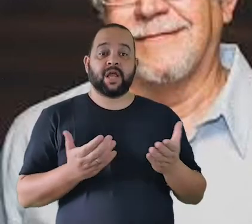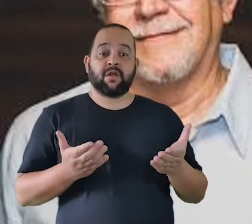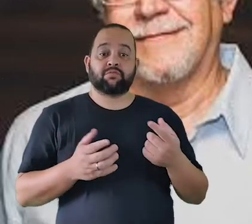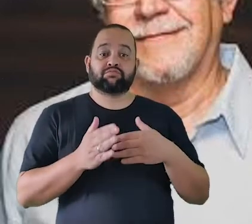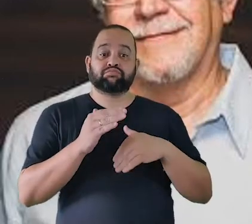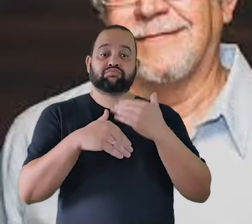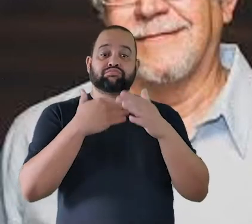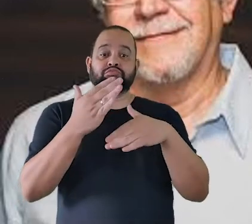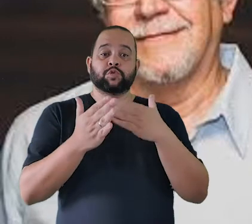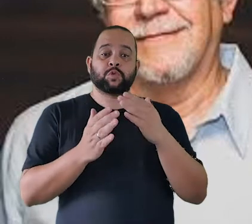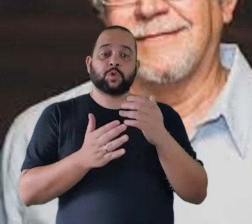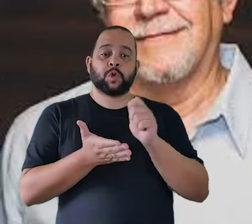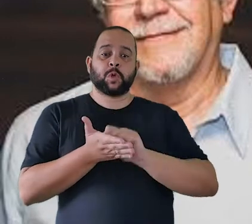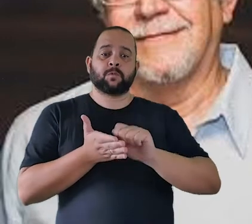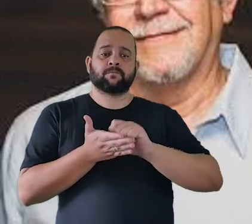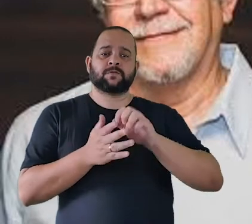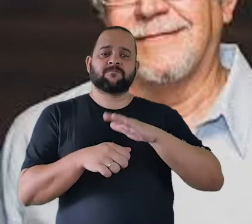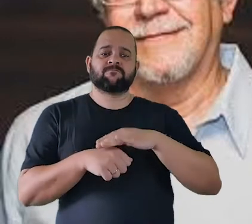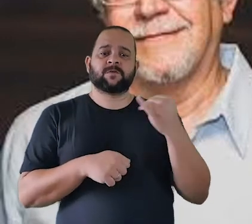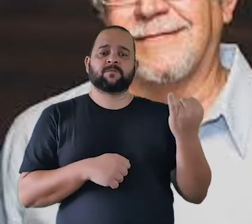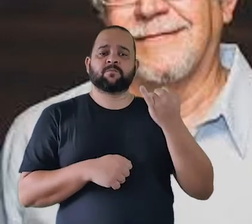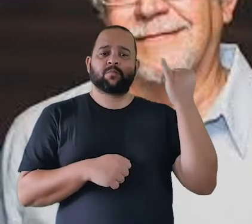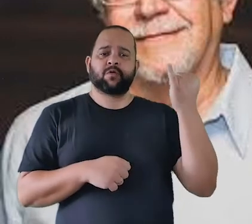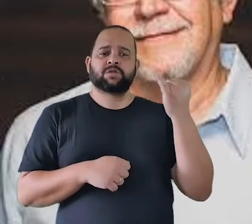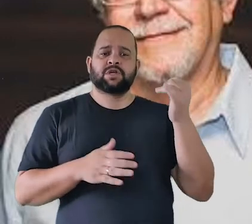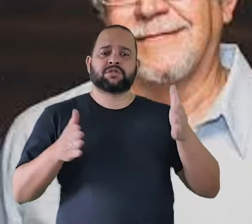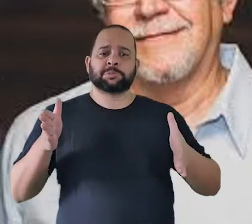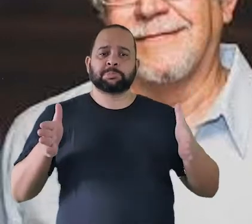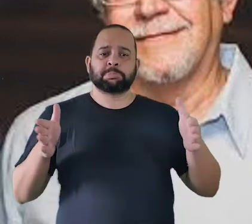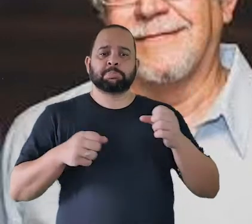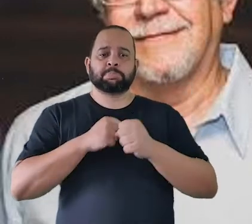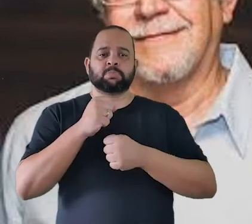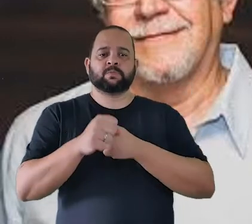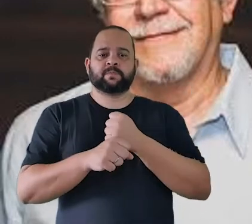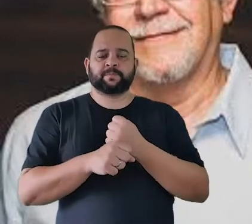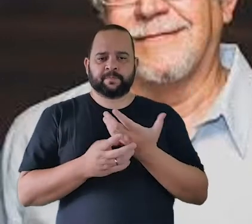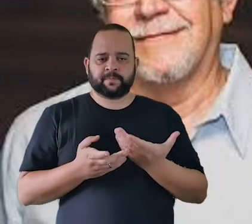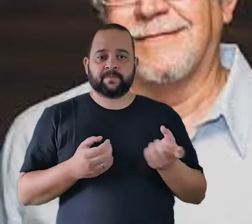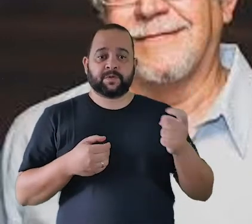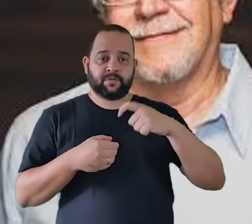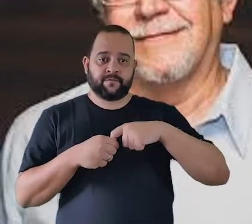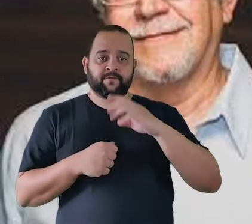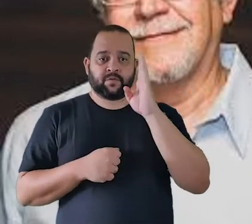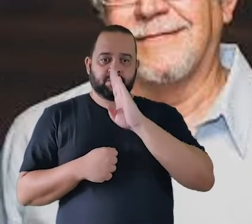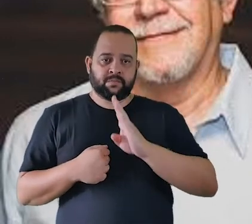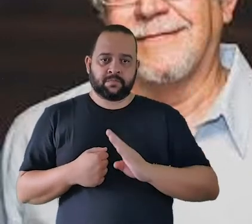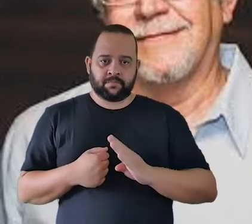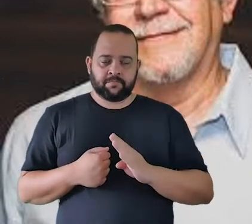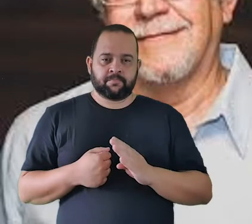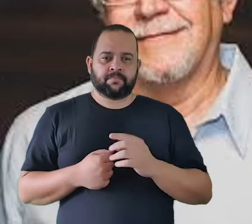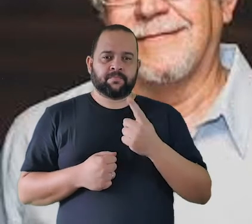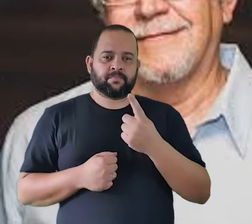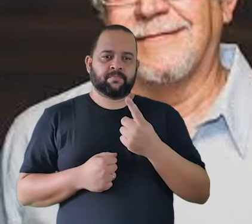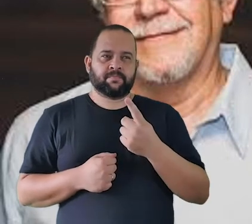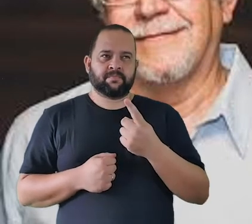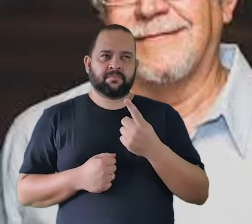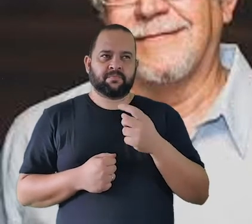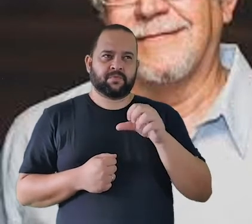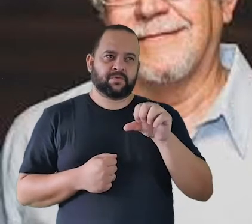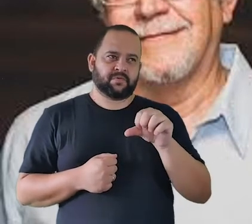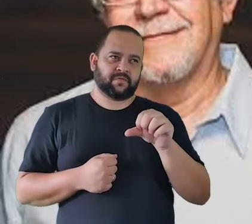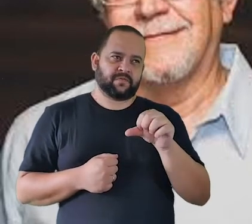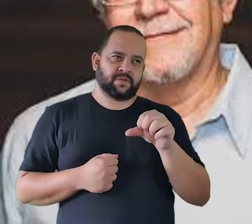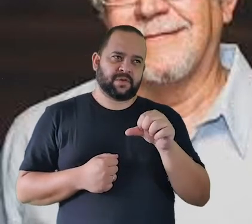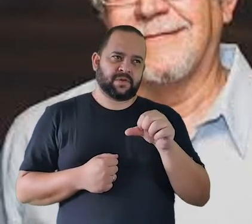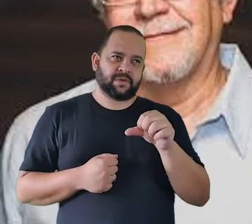importantes da história desse período quando ele volta ao Brasil no final